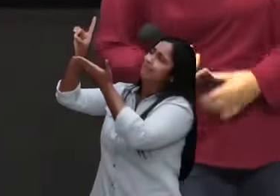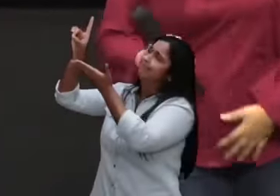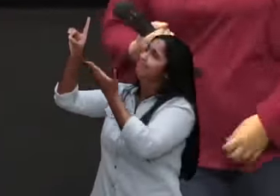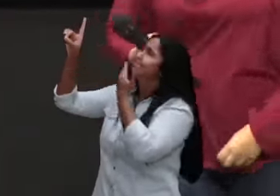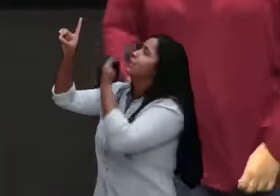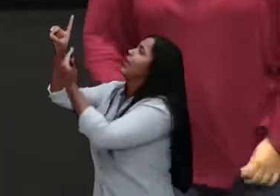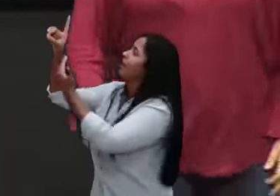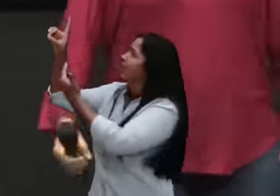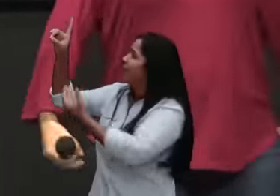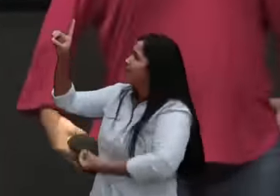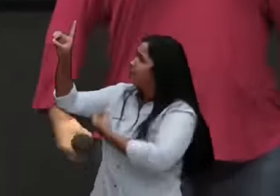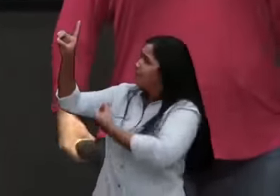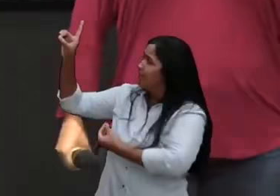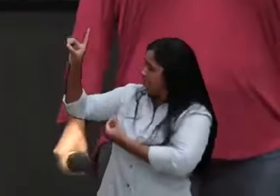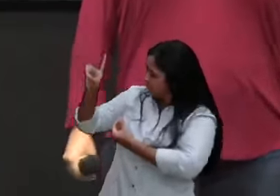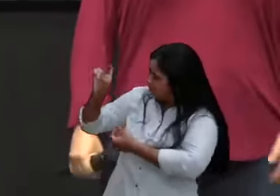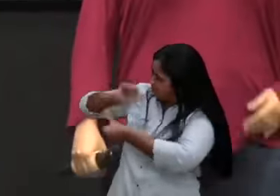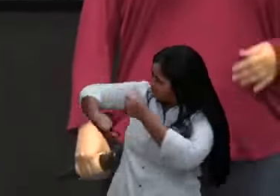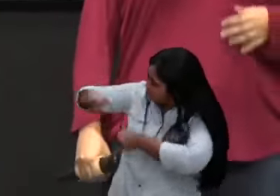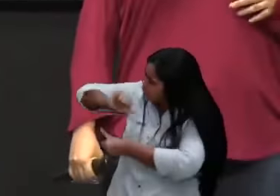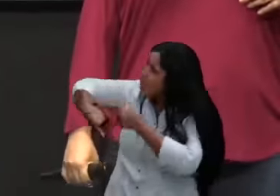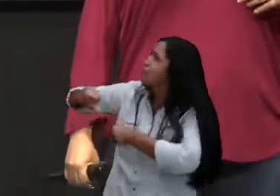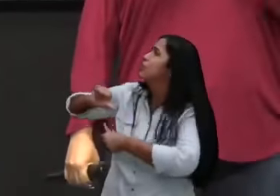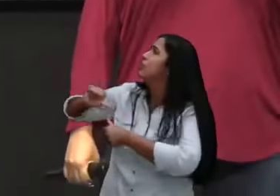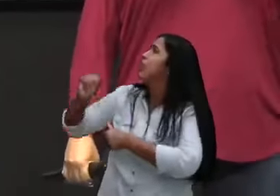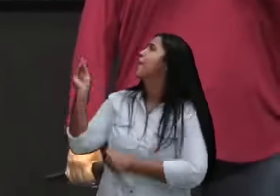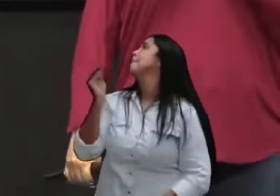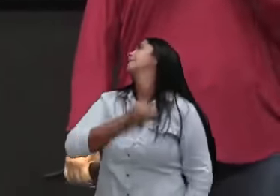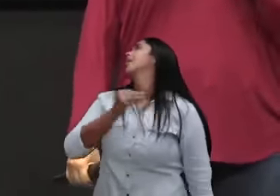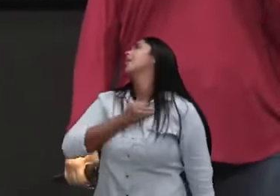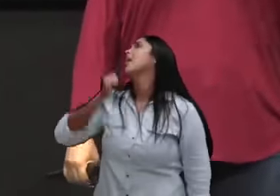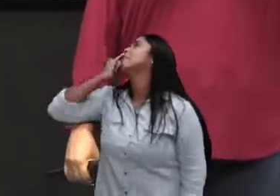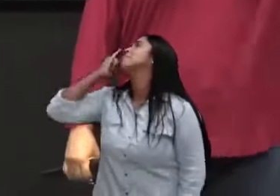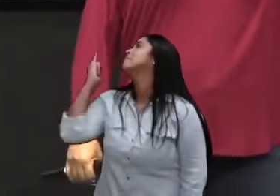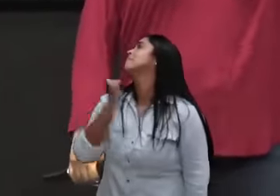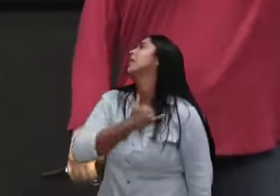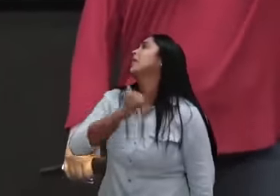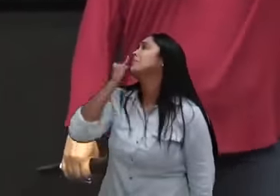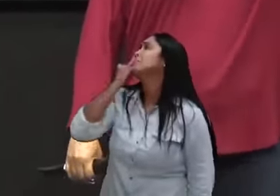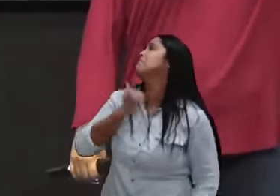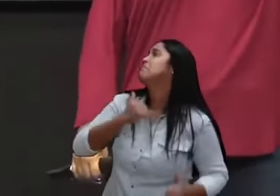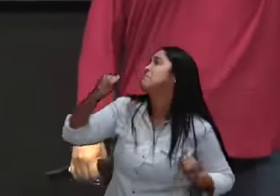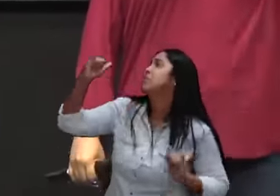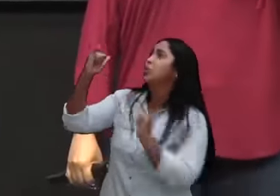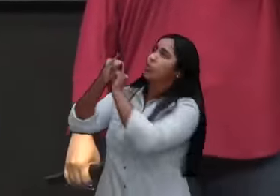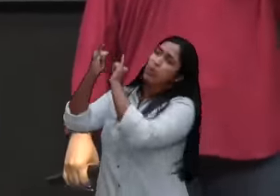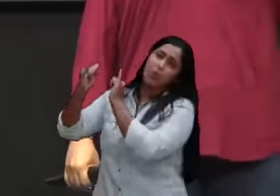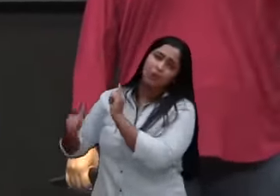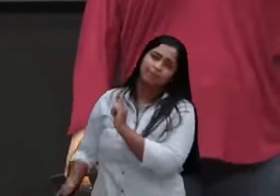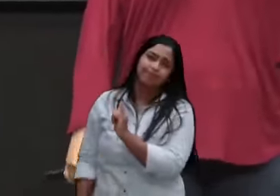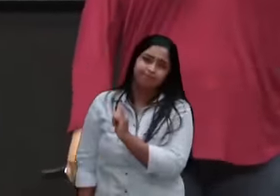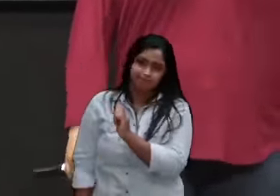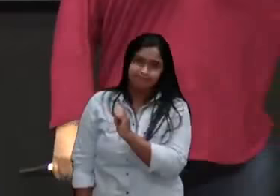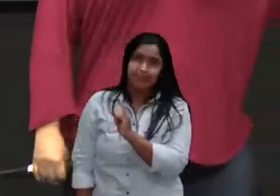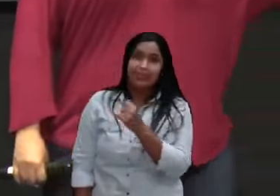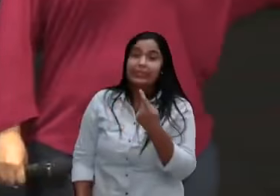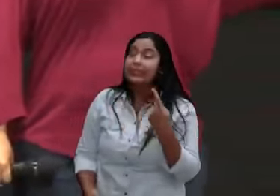perdoa os meus pecados, me ajuda a compreender, o teu propósito, me ajuda a viver, fé,